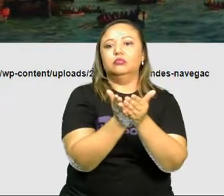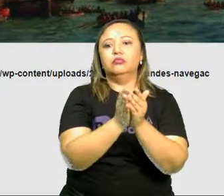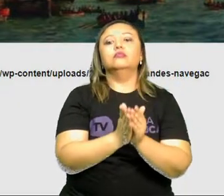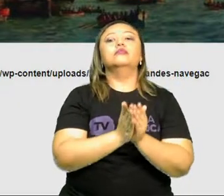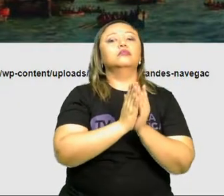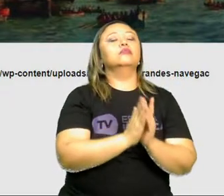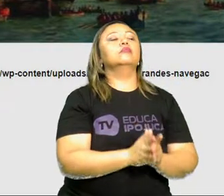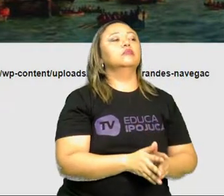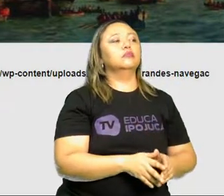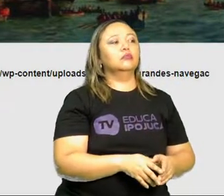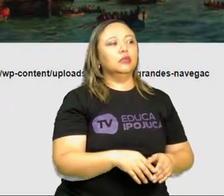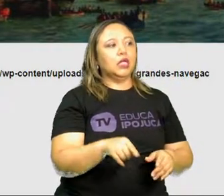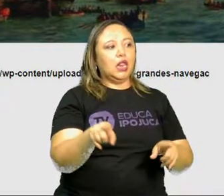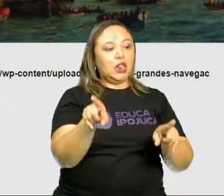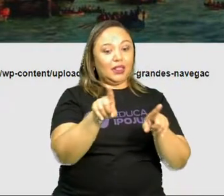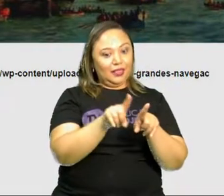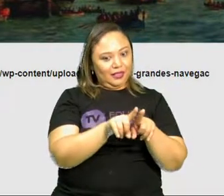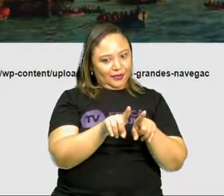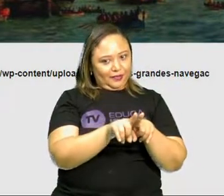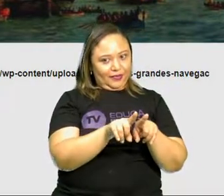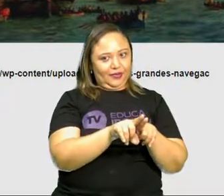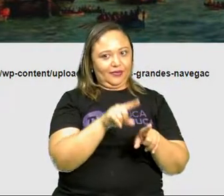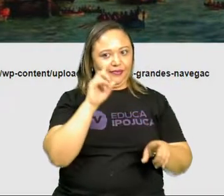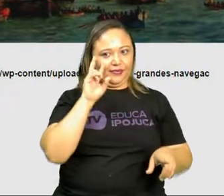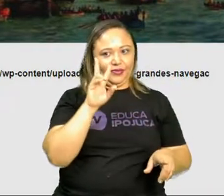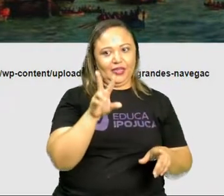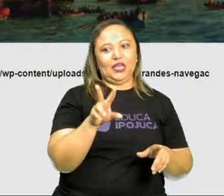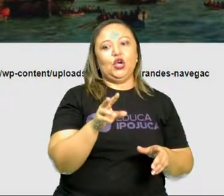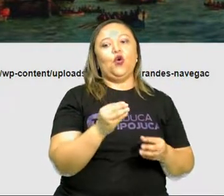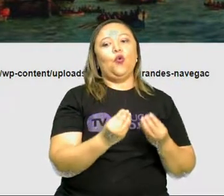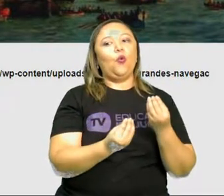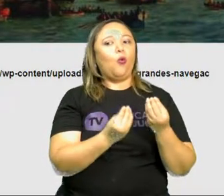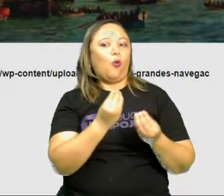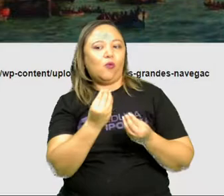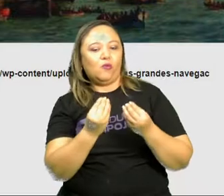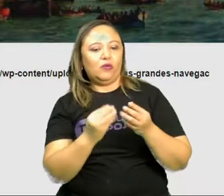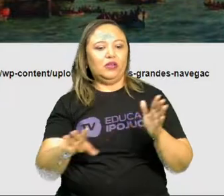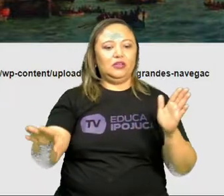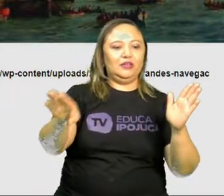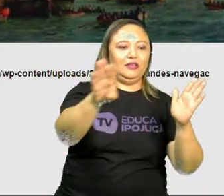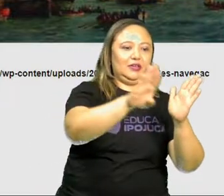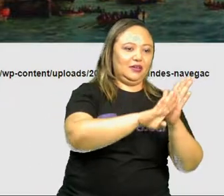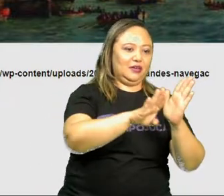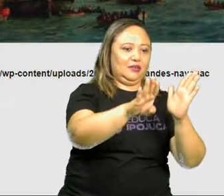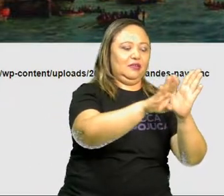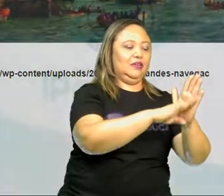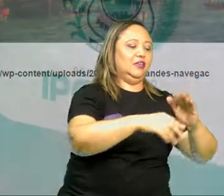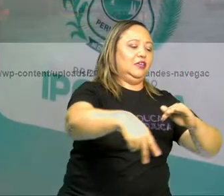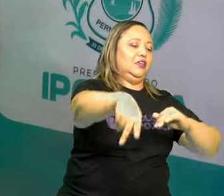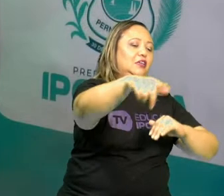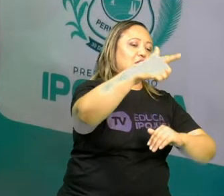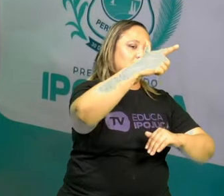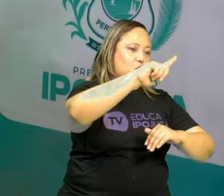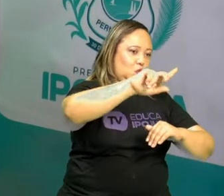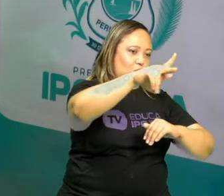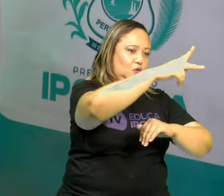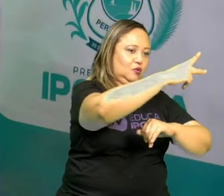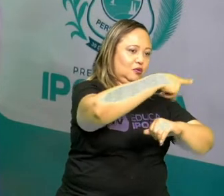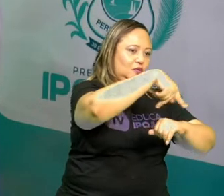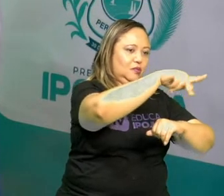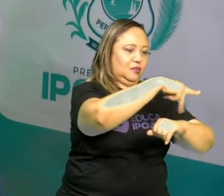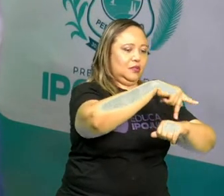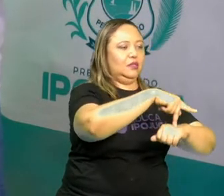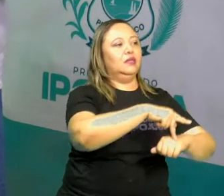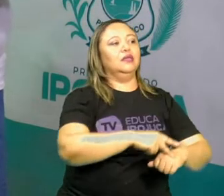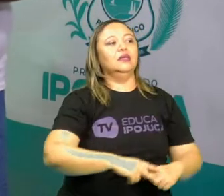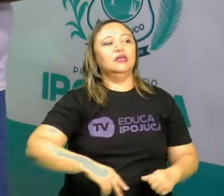o meio de transporte que eles usavam para chegar nesses países que eles queriam estabelecer mercado,